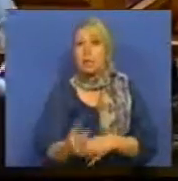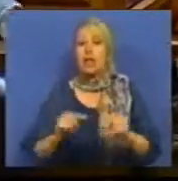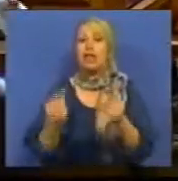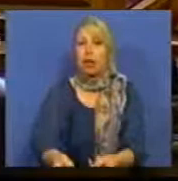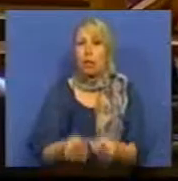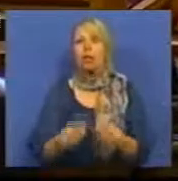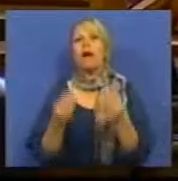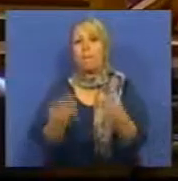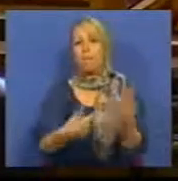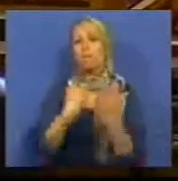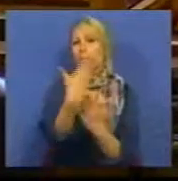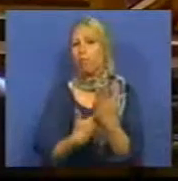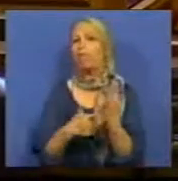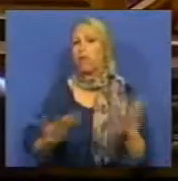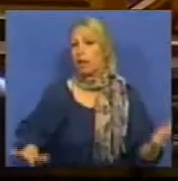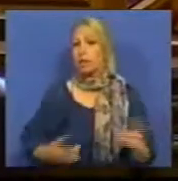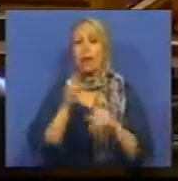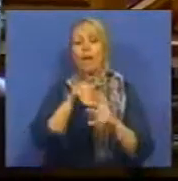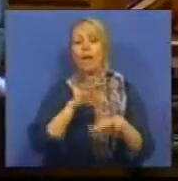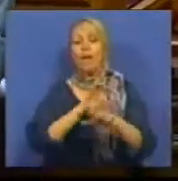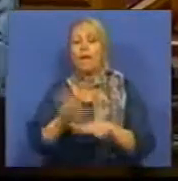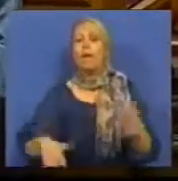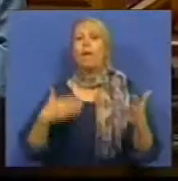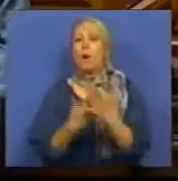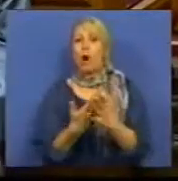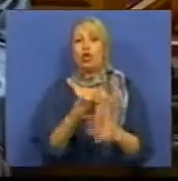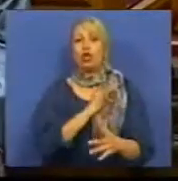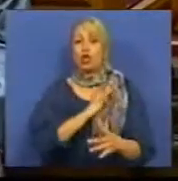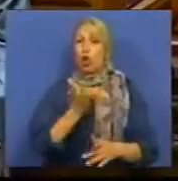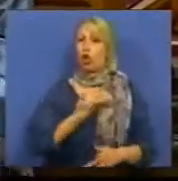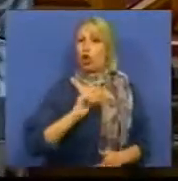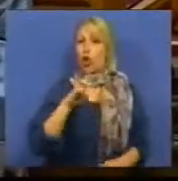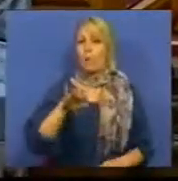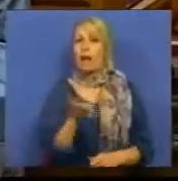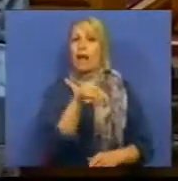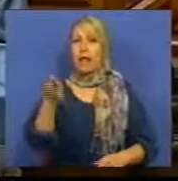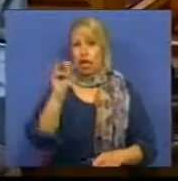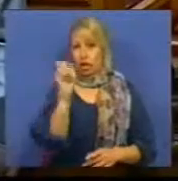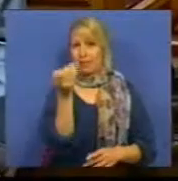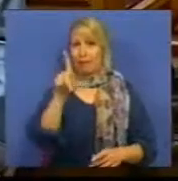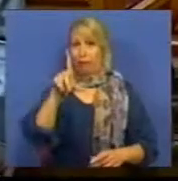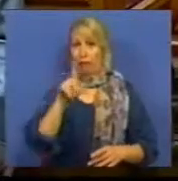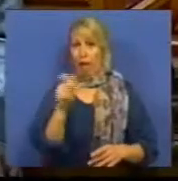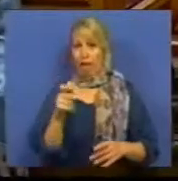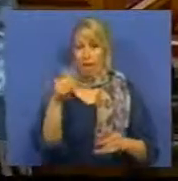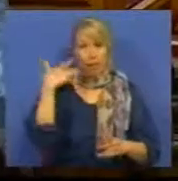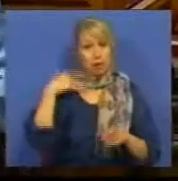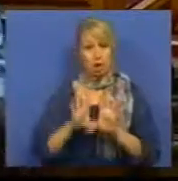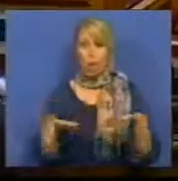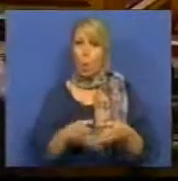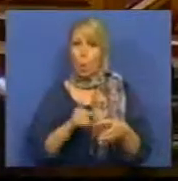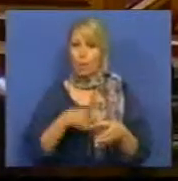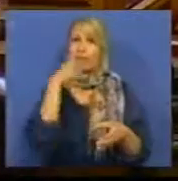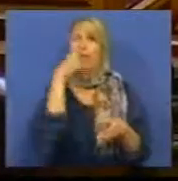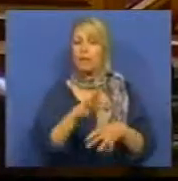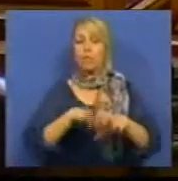virtualidades a proposta feita concretamente do Sr. Dr. Magalhães e Silva na Comissão, no sentido de que, havendo